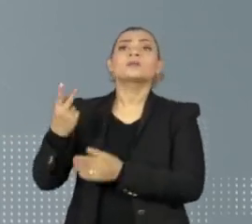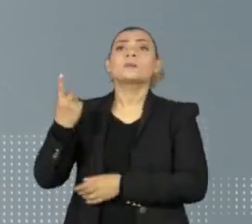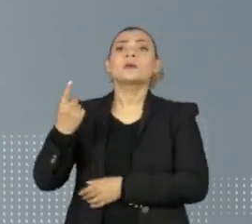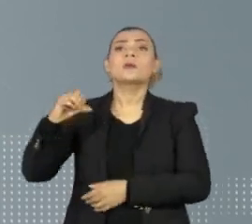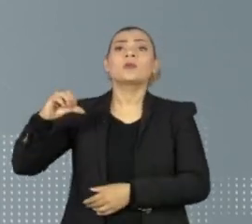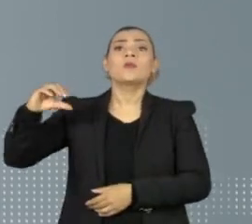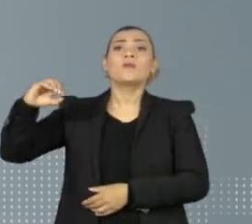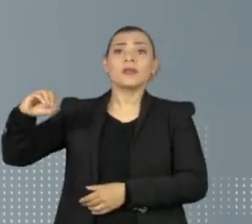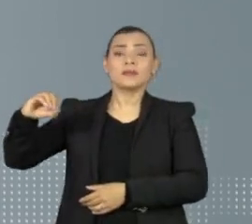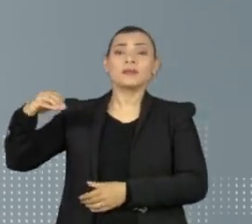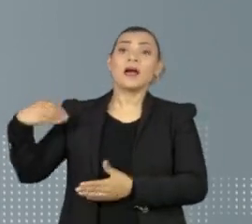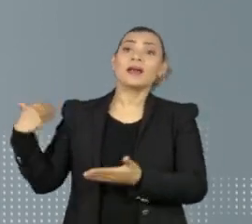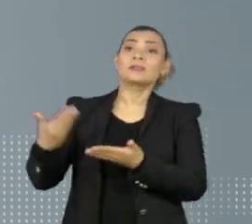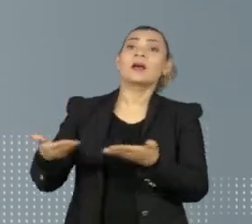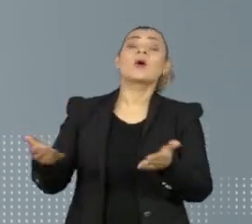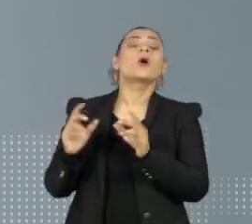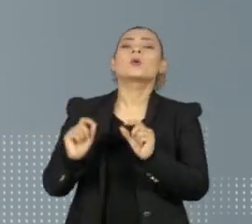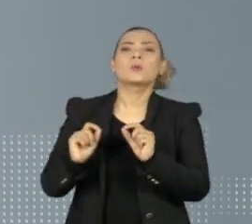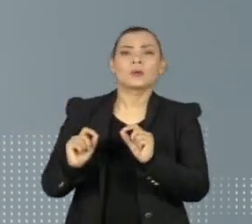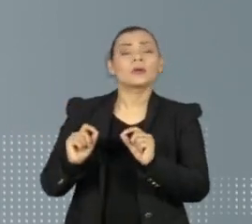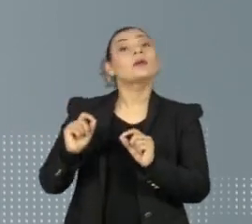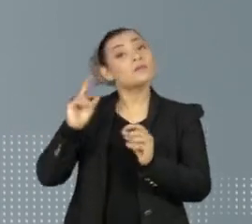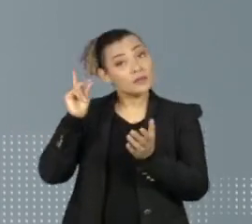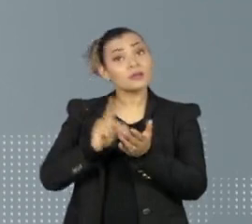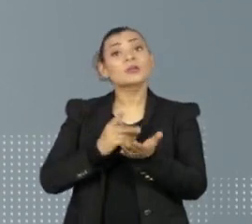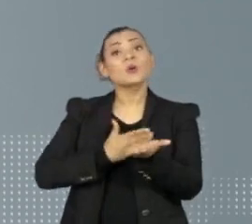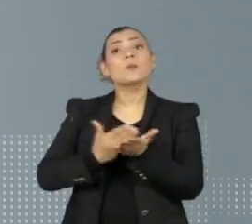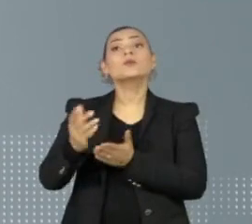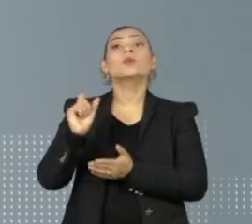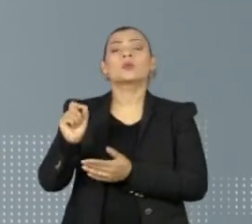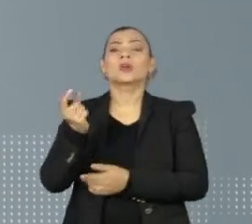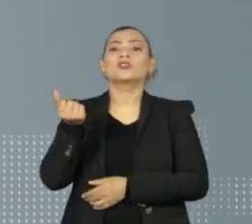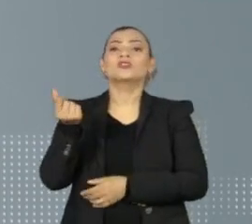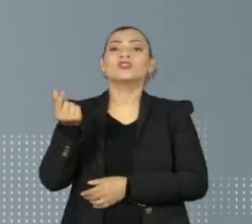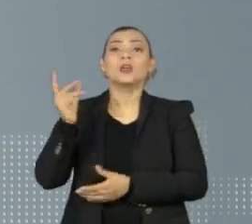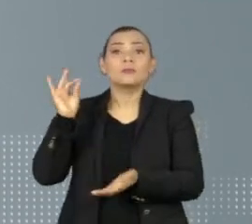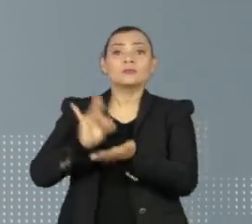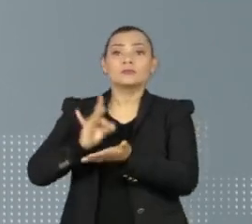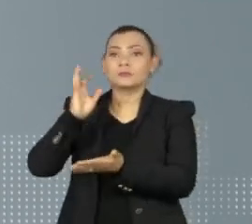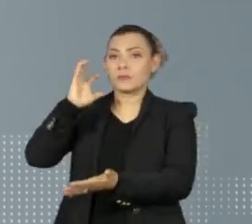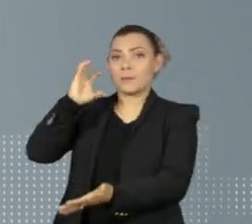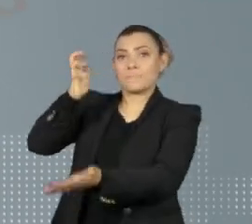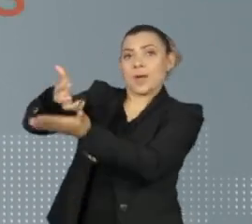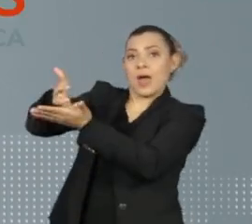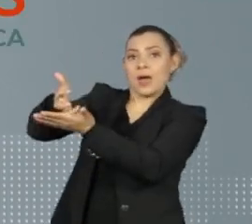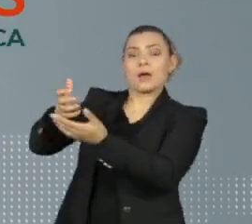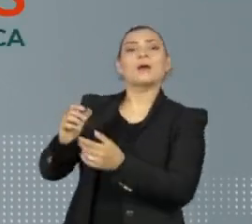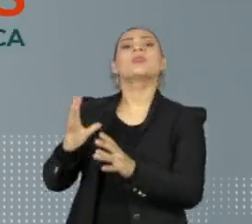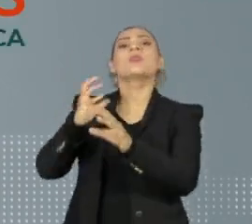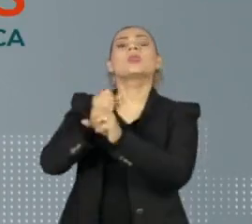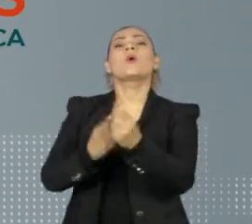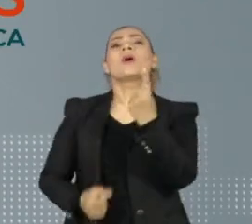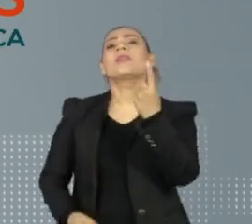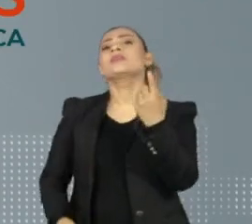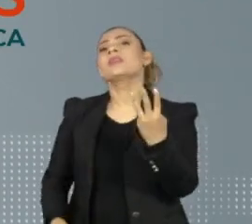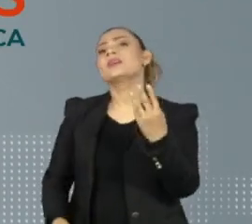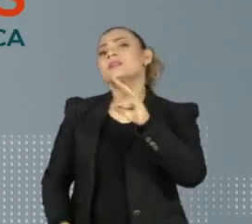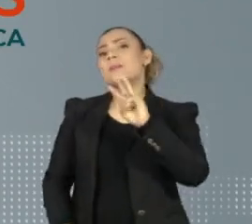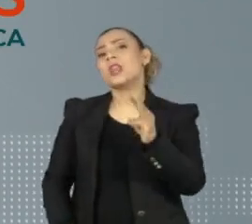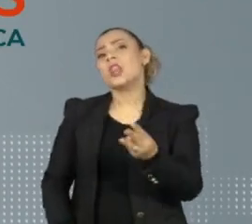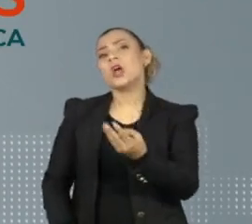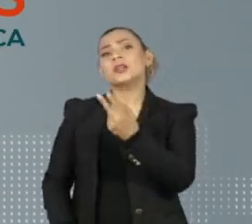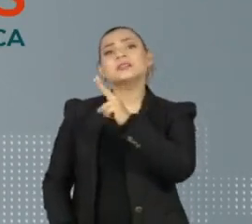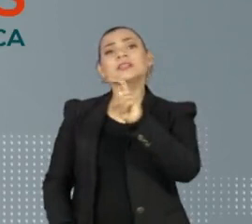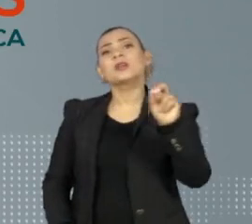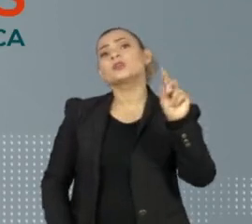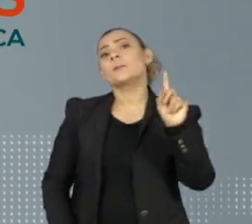90, foram adquiridos total ou parcialmente com dinheiro em espécie, totalizando 13 milhões e 500